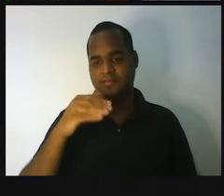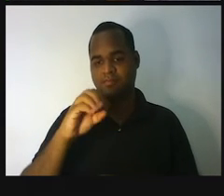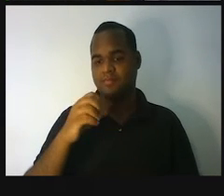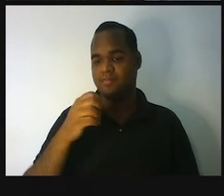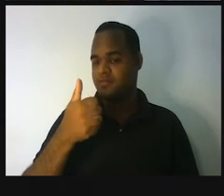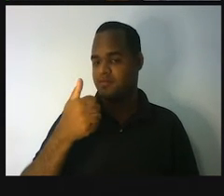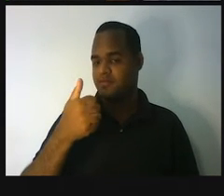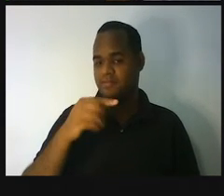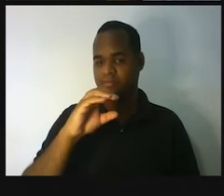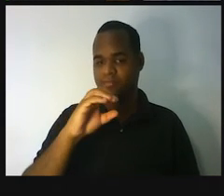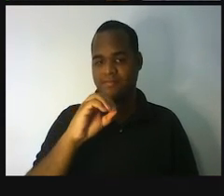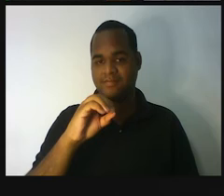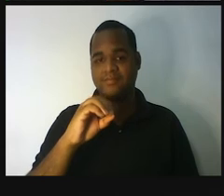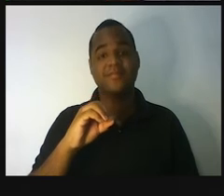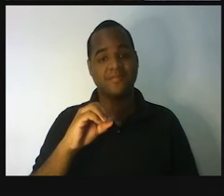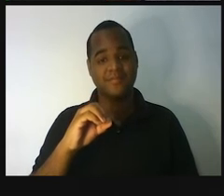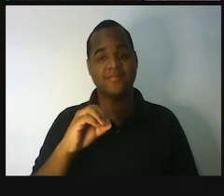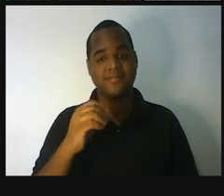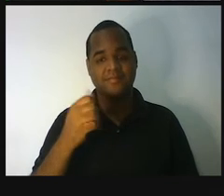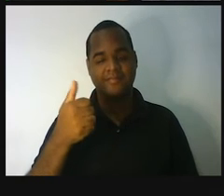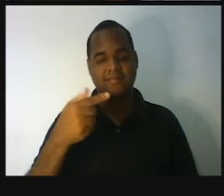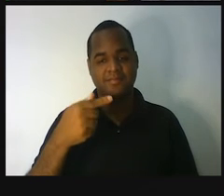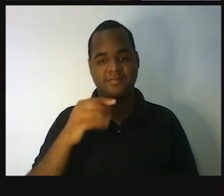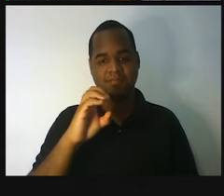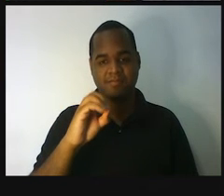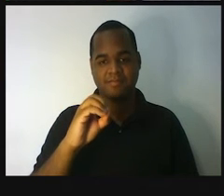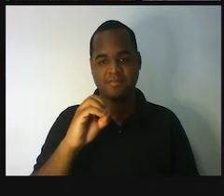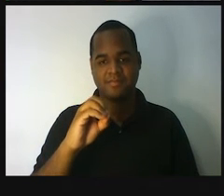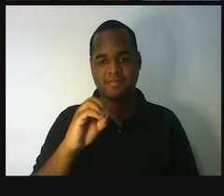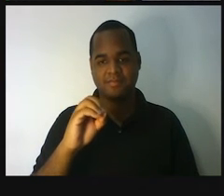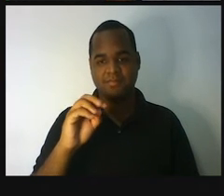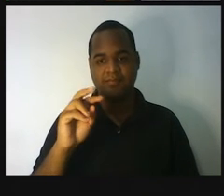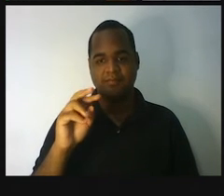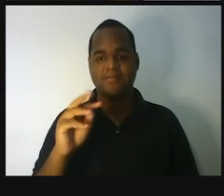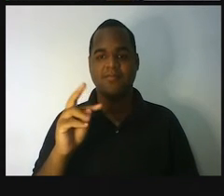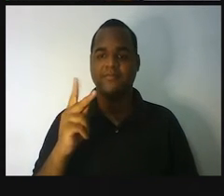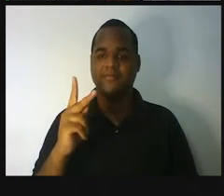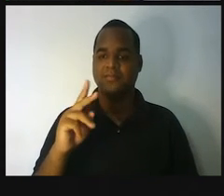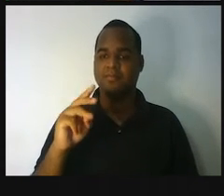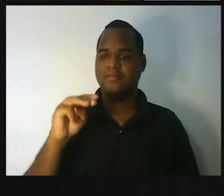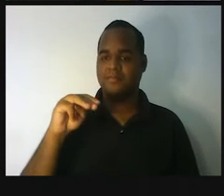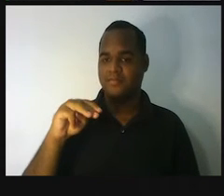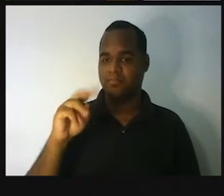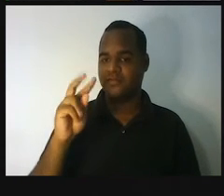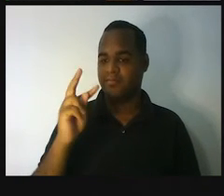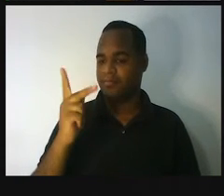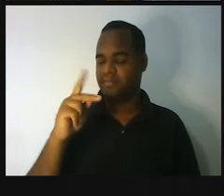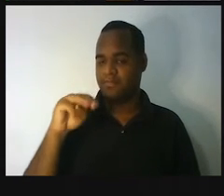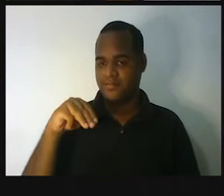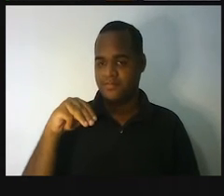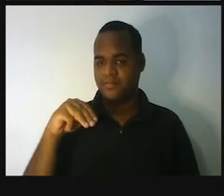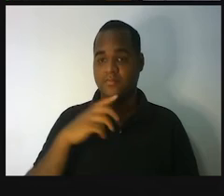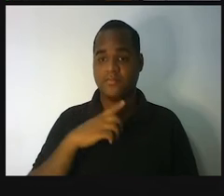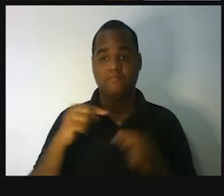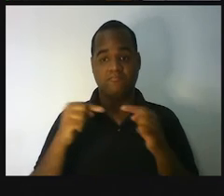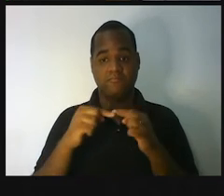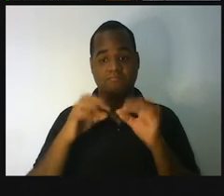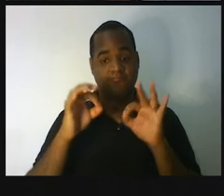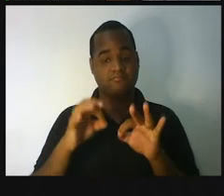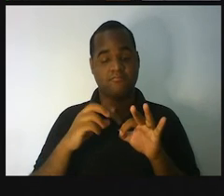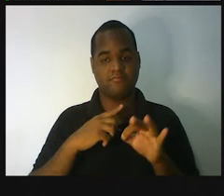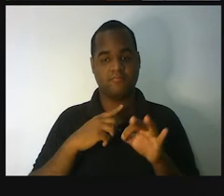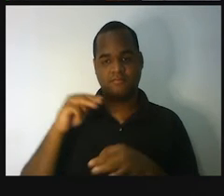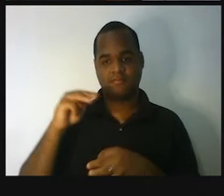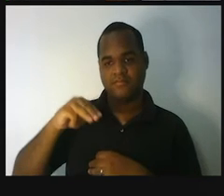170. Isso são 170 hectômetros. A gente ainda não chegou no nosso destino, que é o metro. Então,